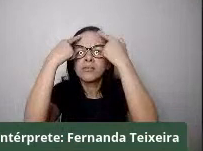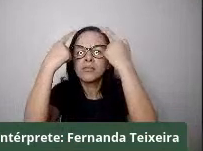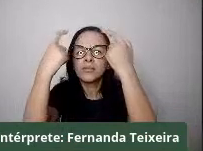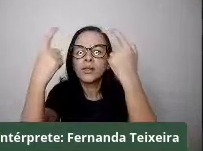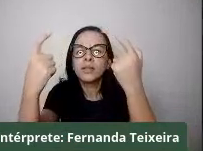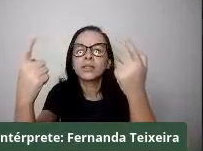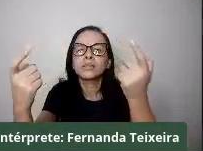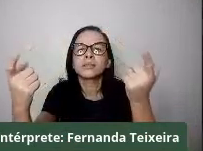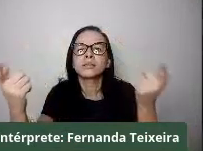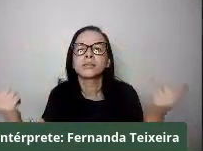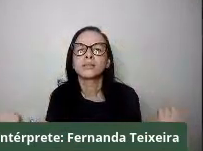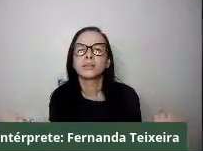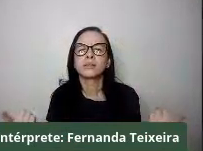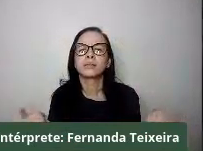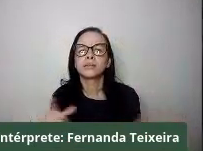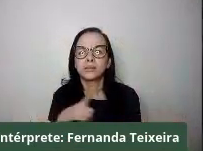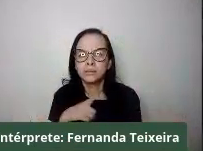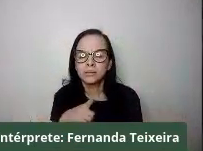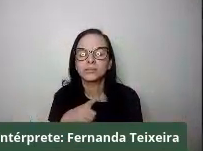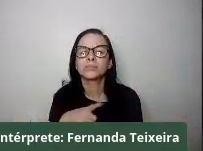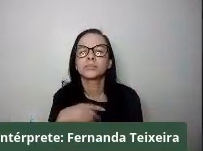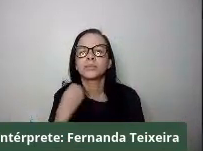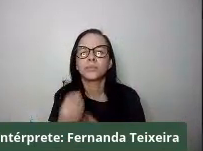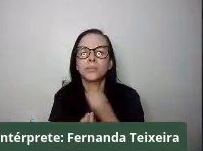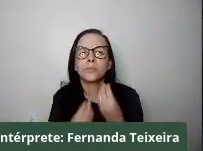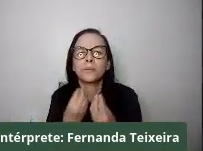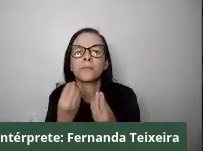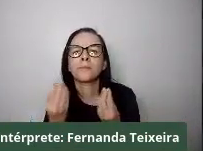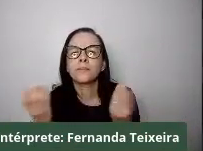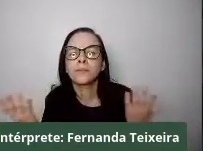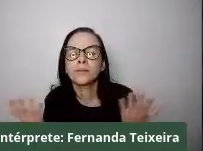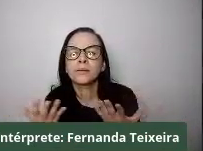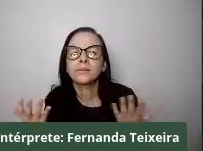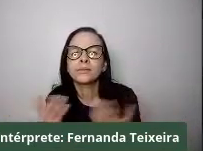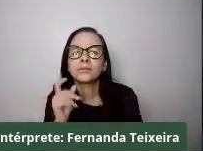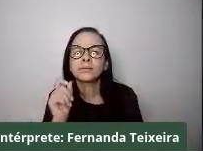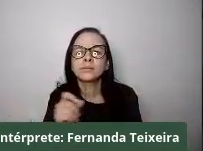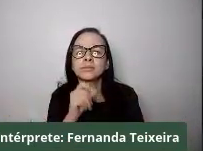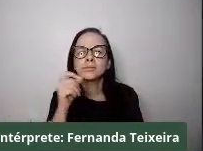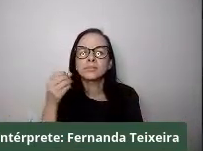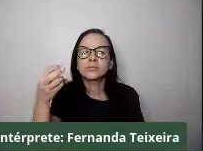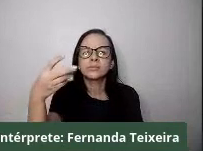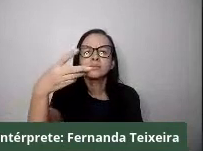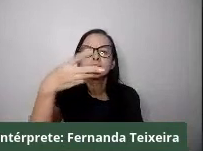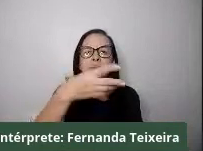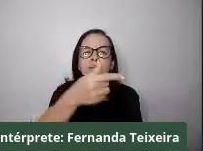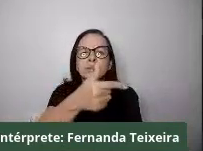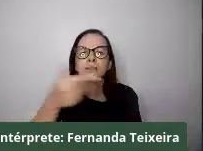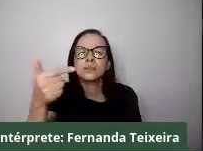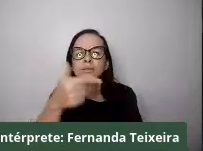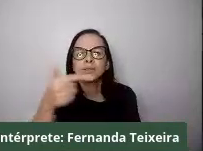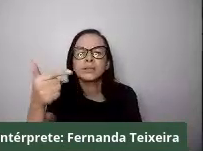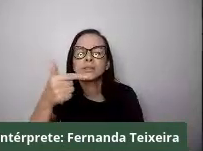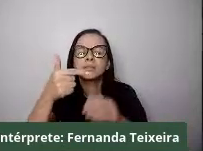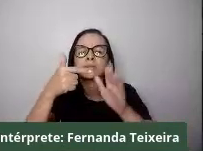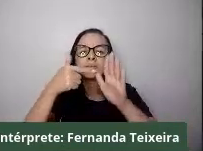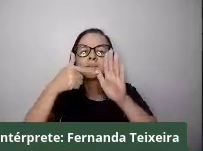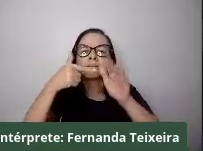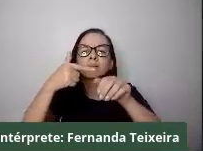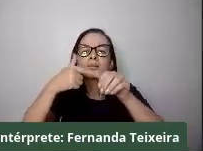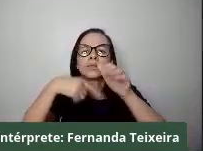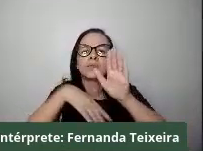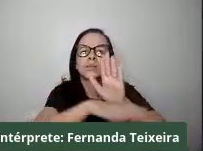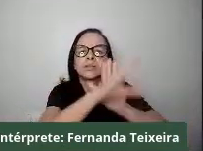A gente vai ter aí, a gente falava anteriormente, né, que em 32 anos de constituição, a gente vai ter